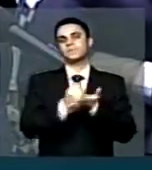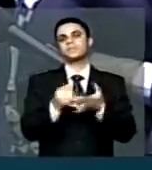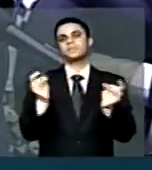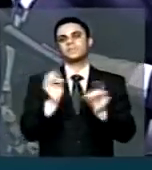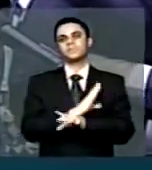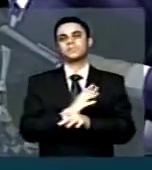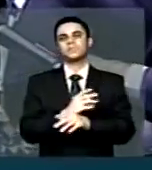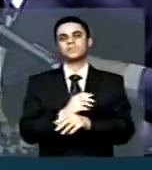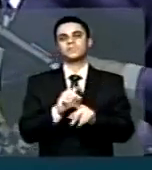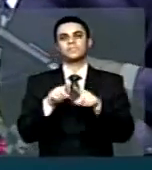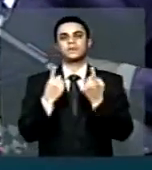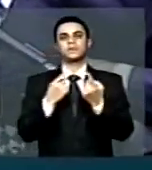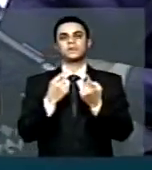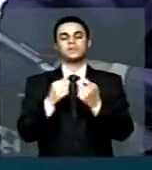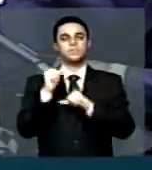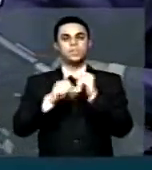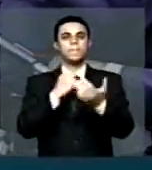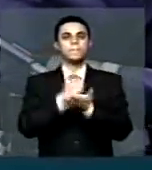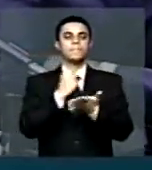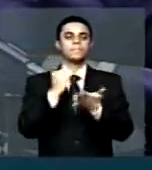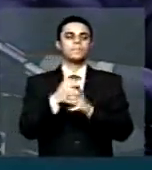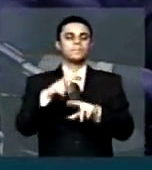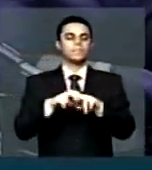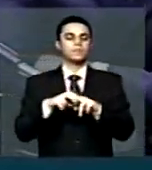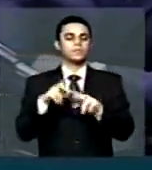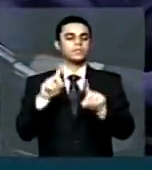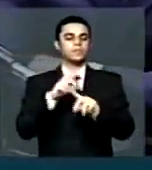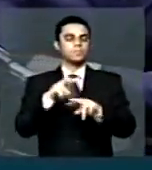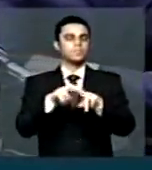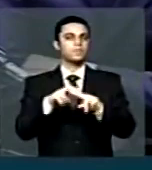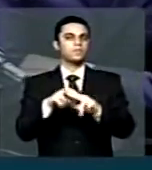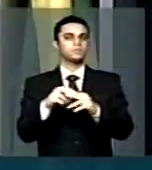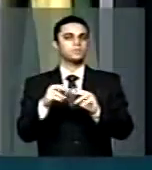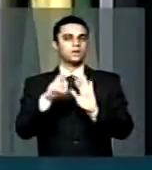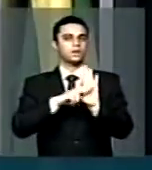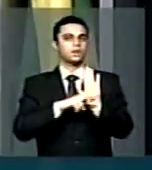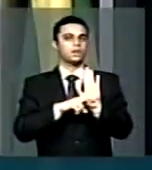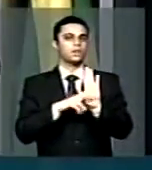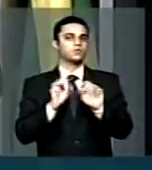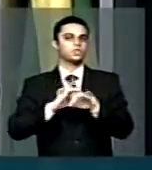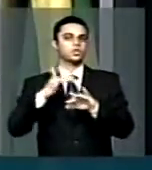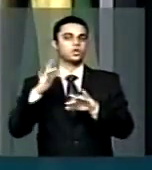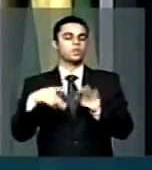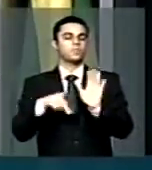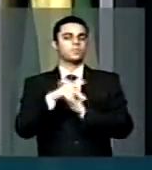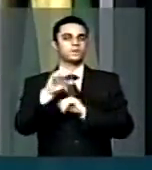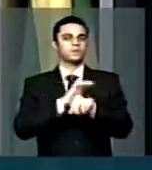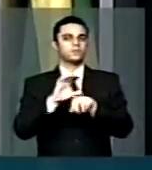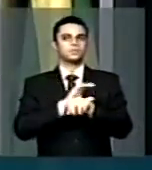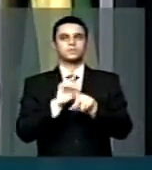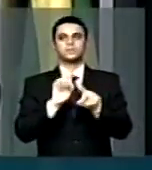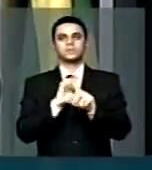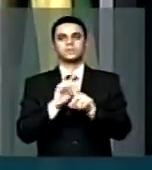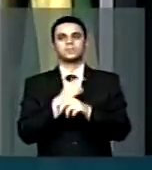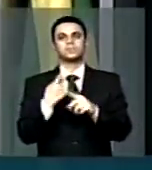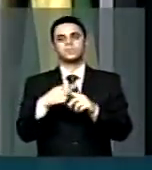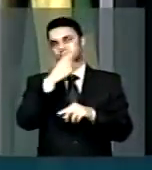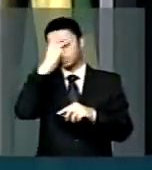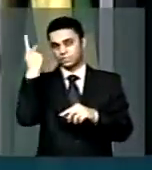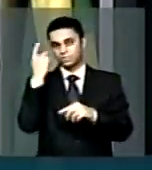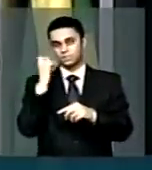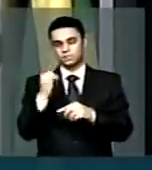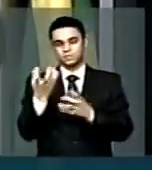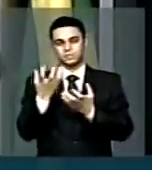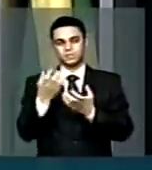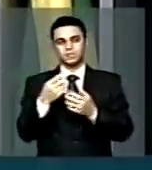titular com a do APEC, não por causa da regra de ouro da Constituição, que alguém para ser